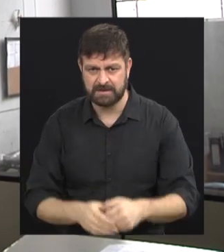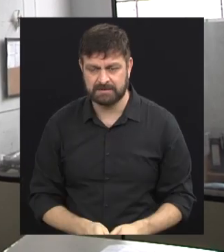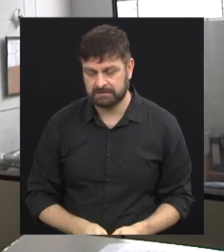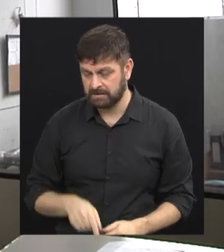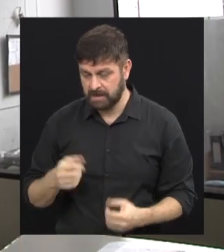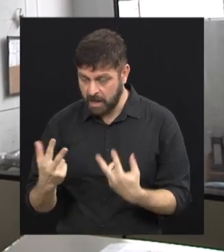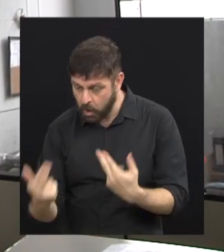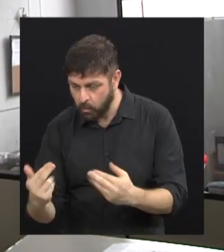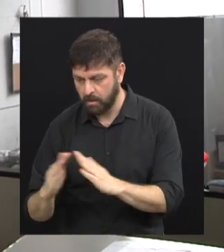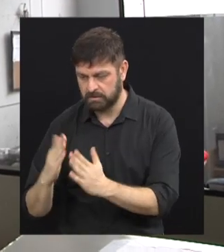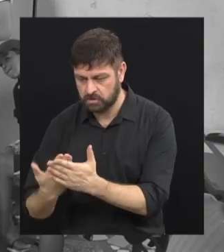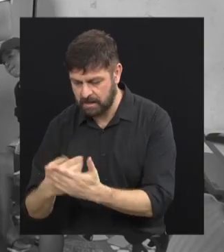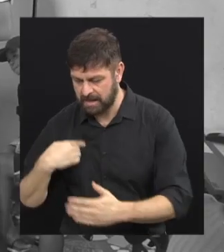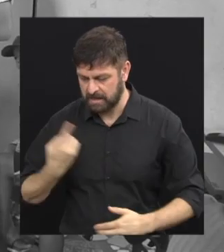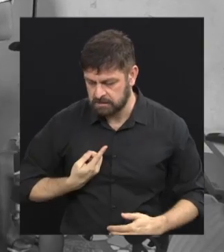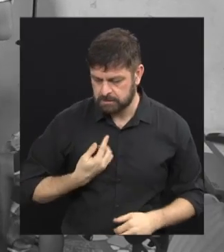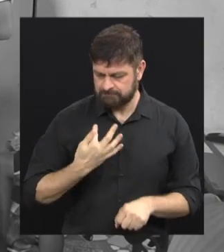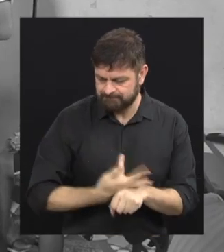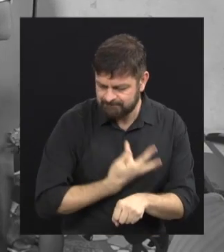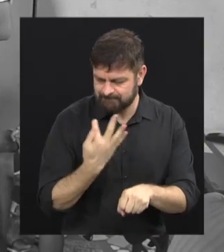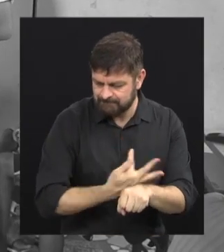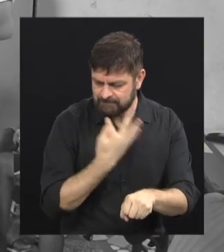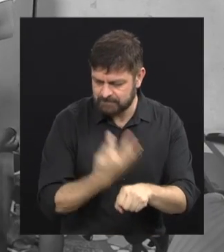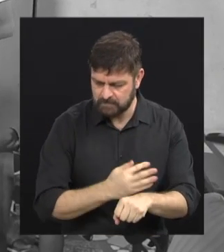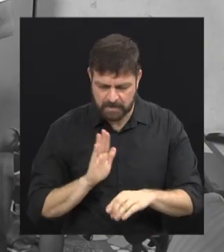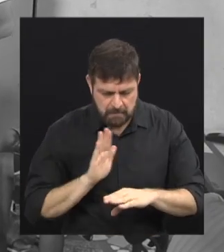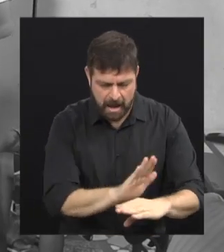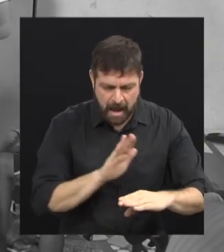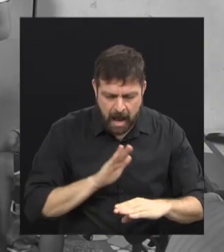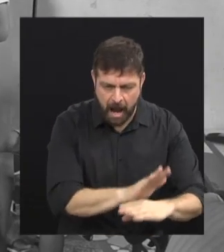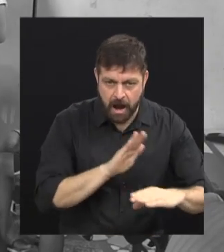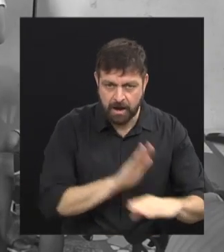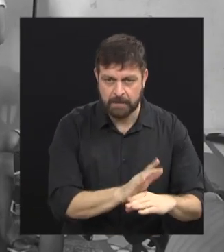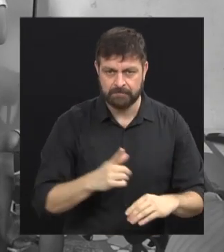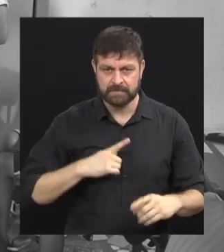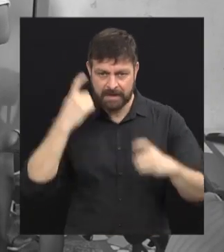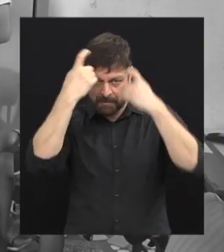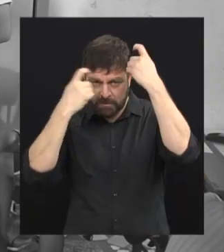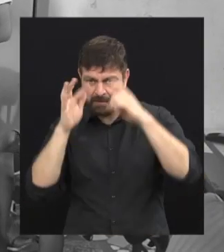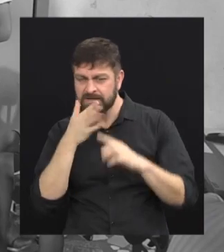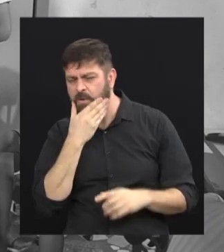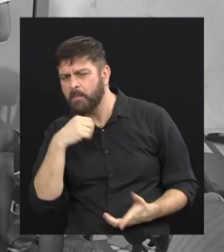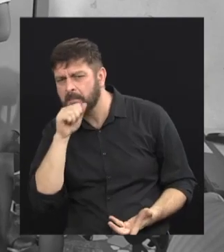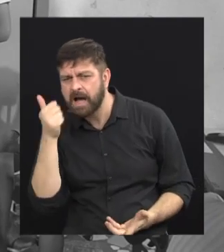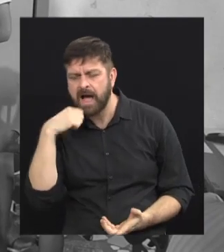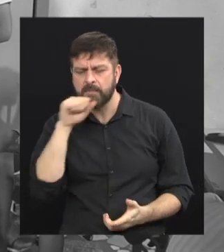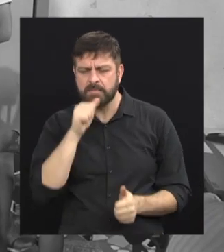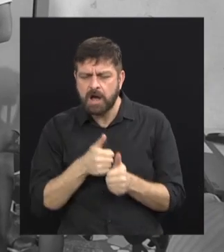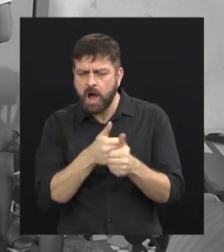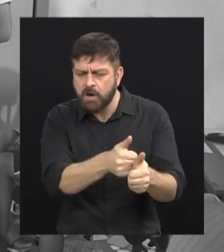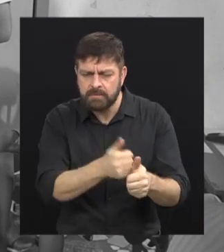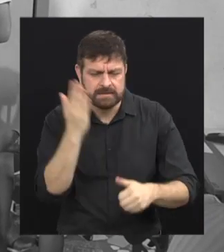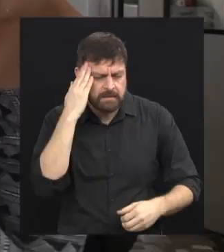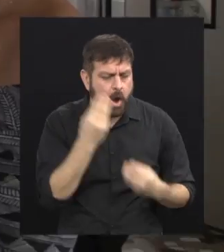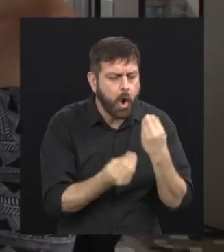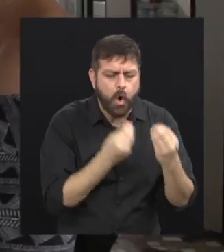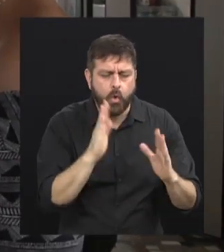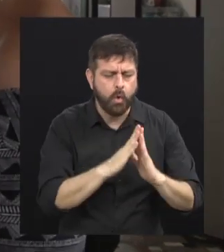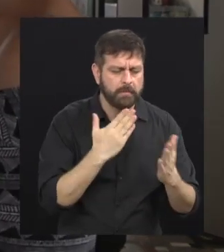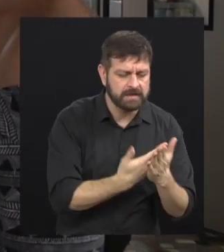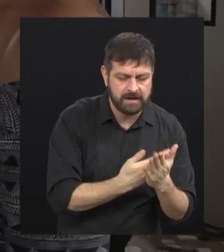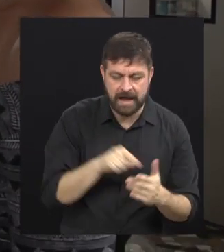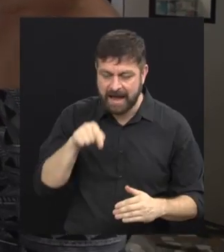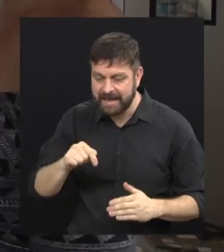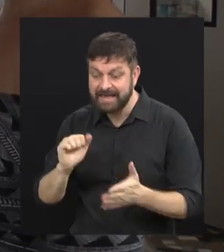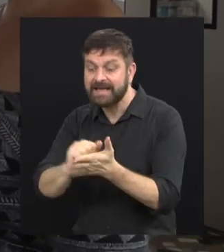escola. Mas nós tentamos fazer da melhor forma possível. Existe uma preocupação dos pais de acompanhar tanto a questão da escola como as